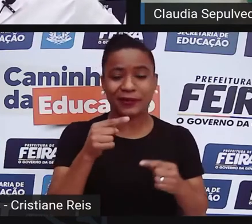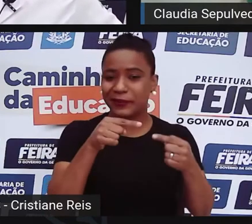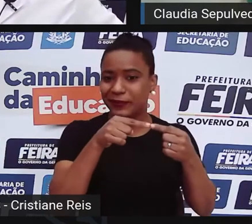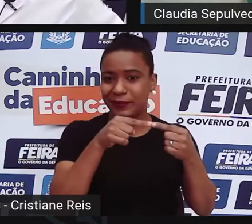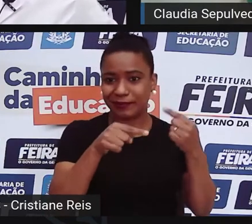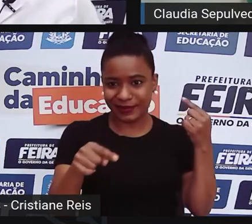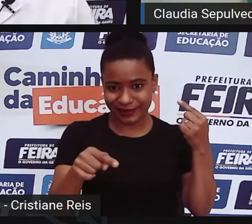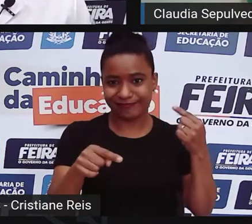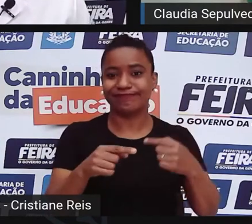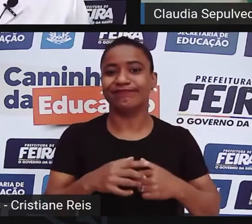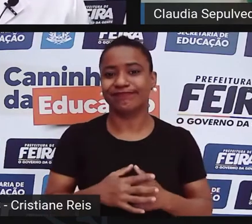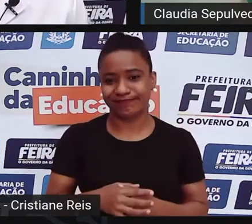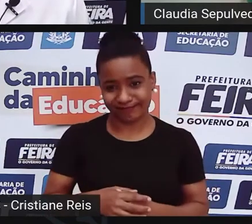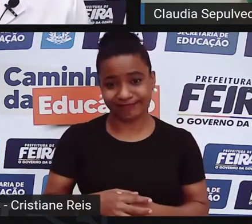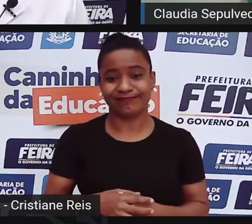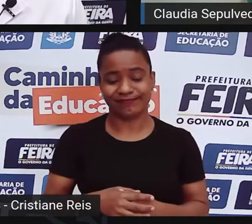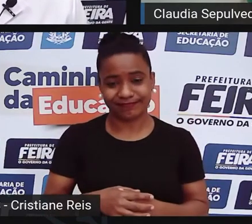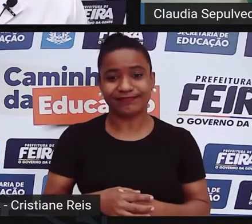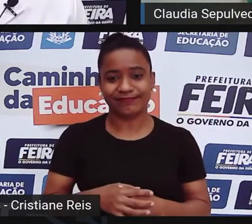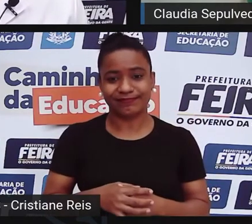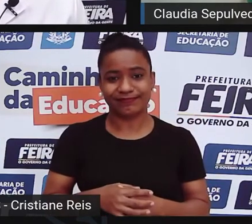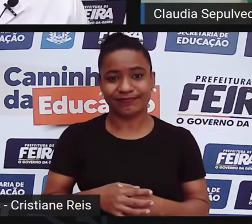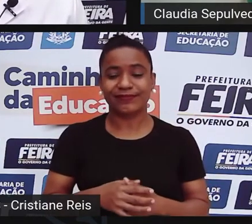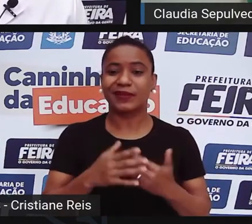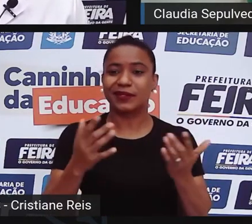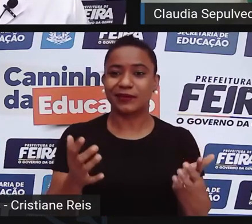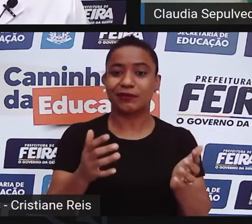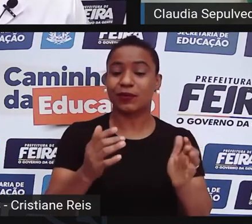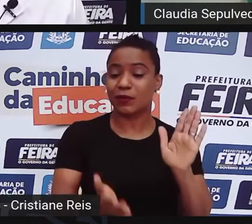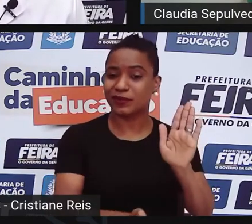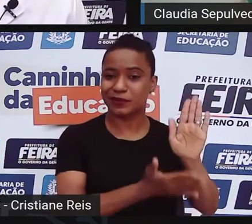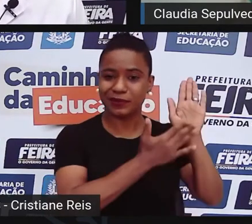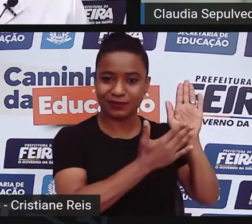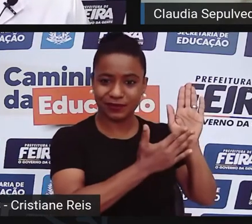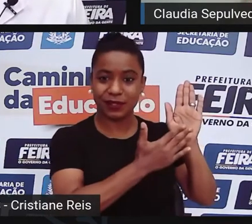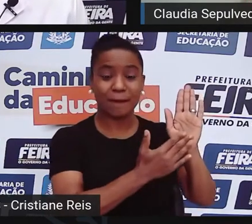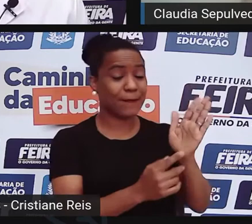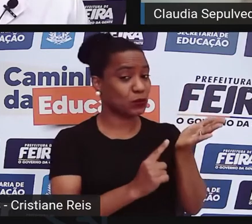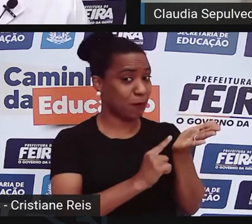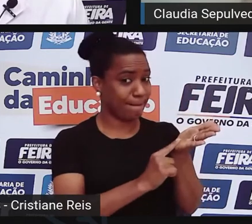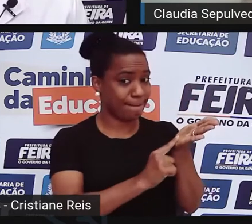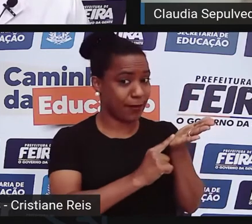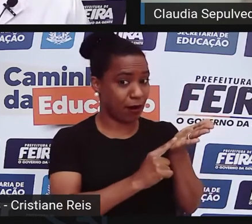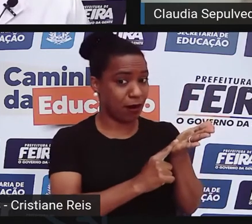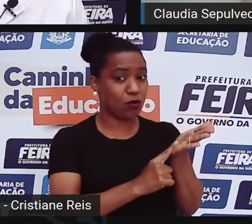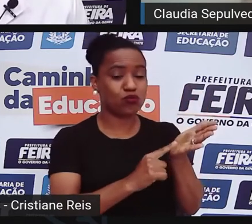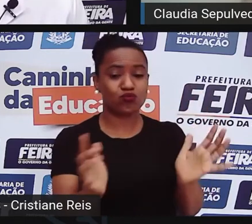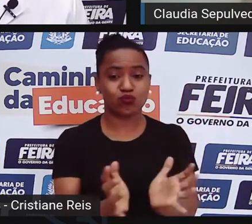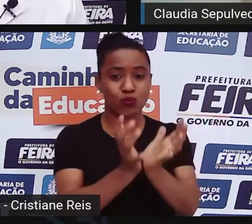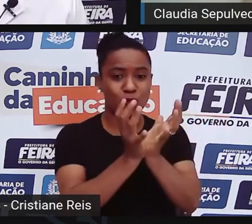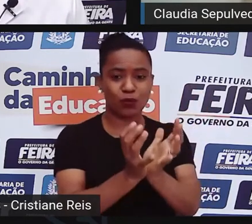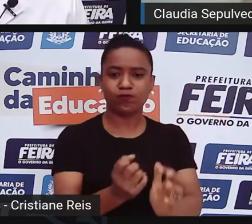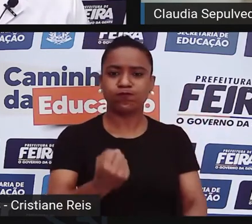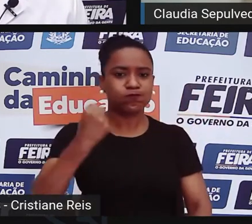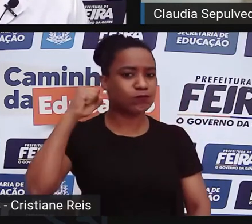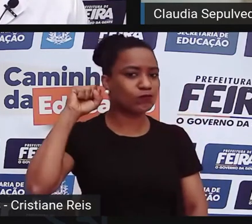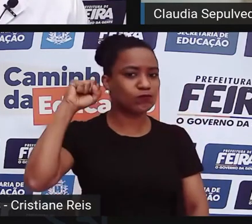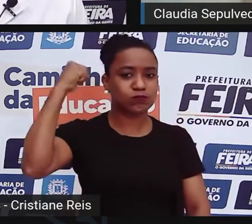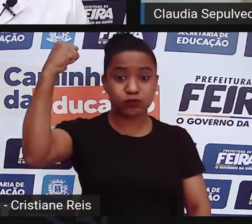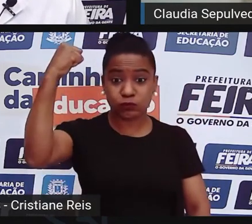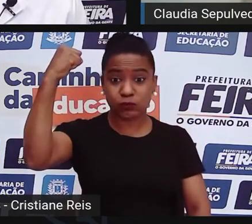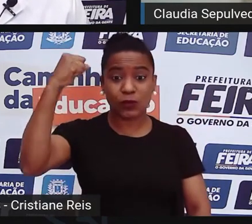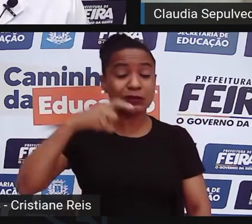Então, isso levou, por exemplo, a uma política de embranquecimento, então, é importante ver como essas ideias tinham a ver com políticas, com